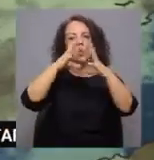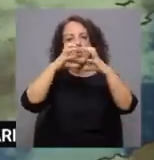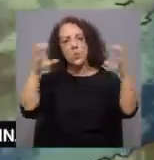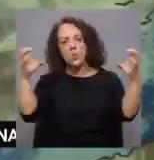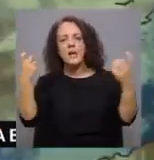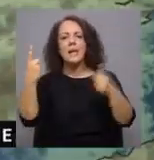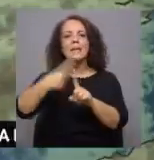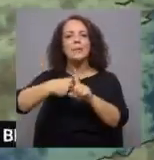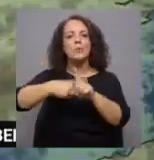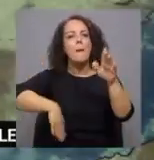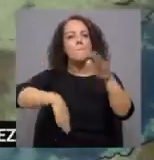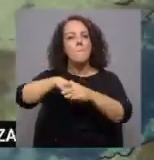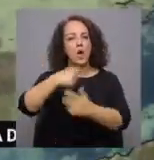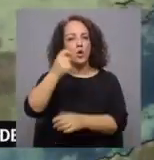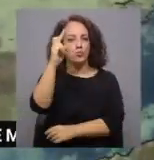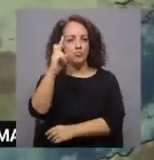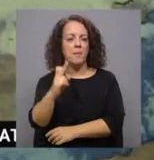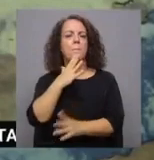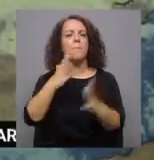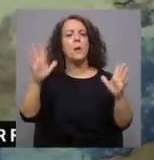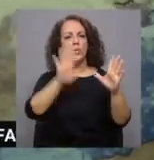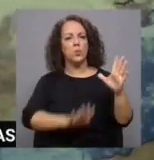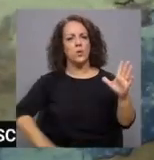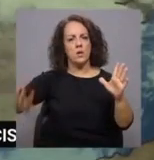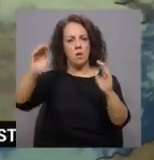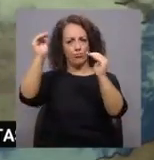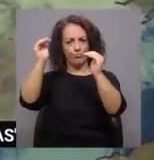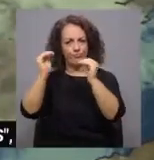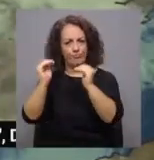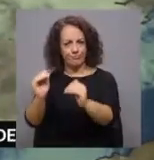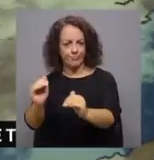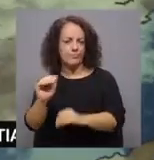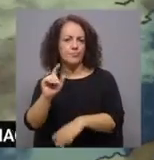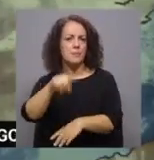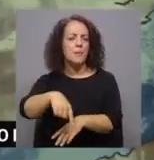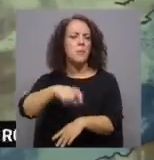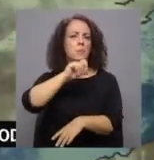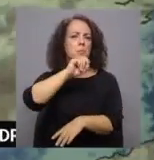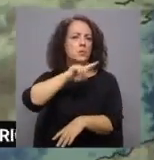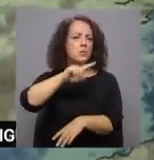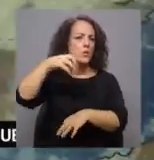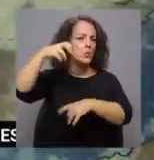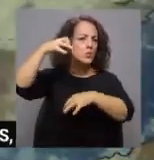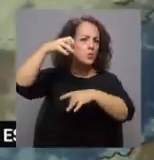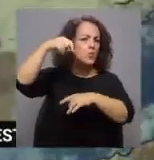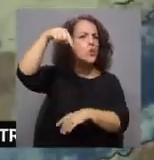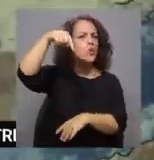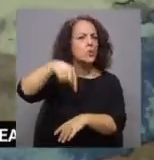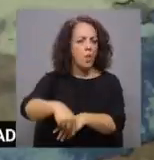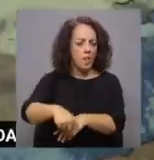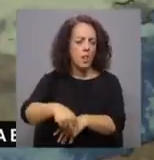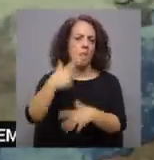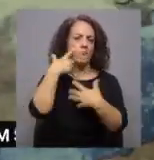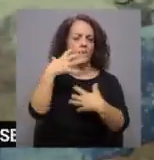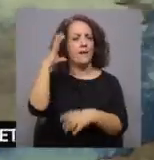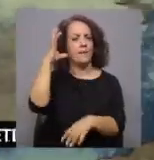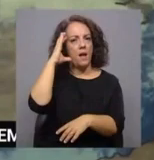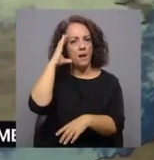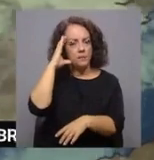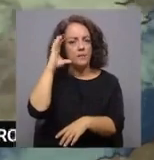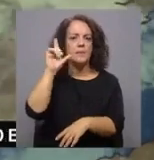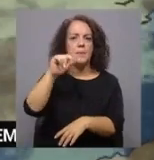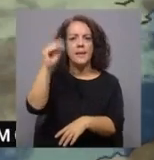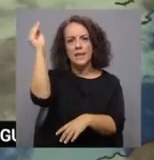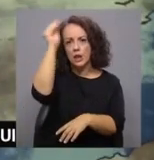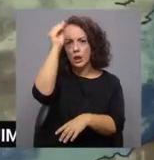descida de temperatura máxima na generalidade do território e também a possibilidade de alguma chuva fraca na região sul, em especial durante a tarde e nas regiões do